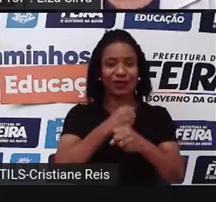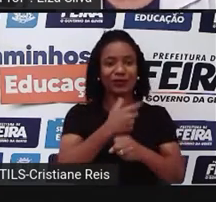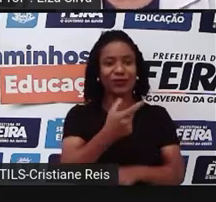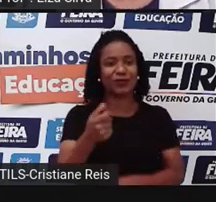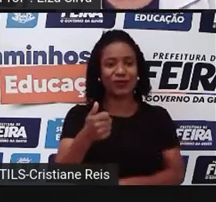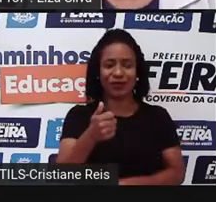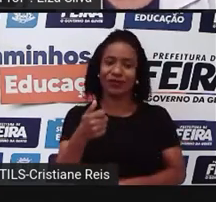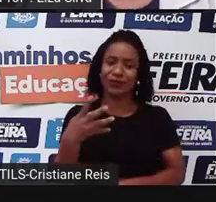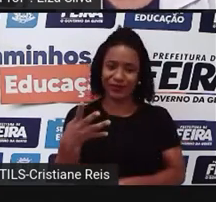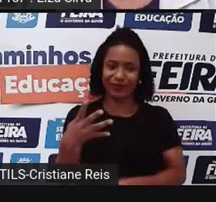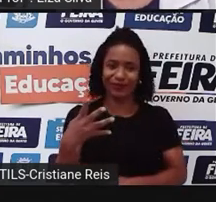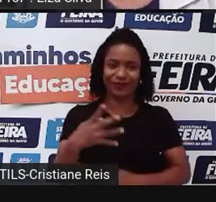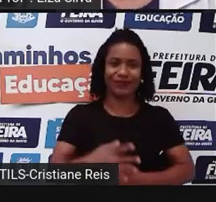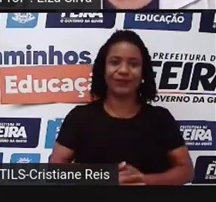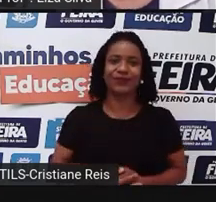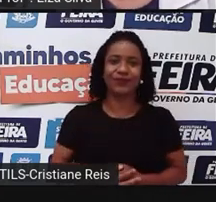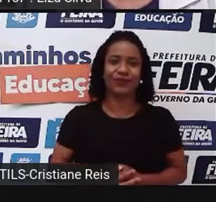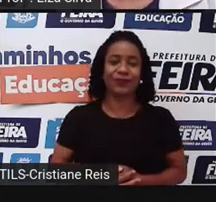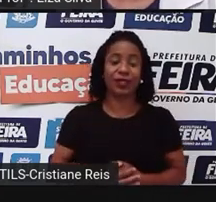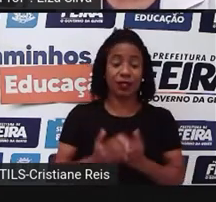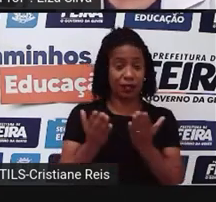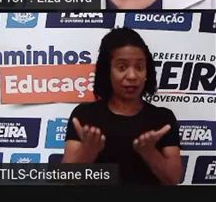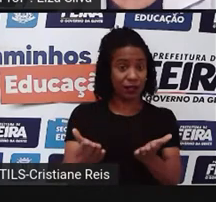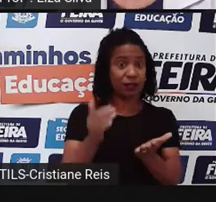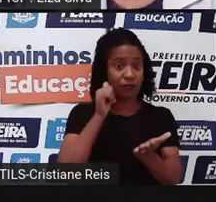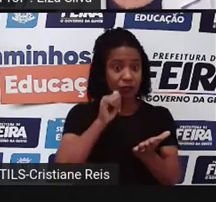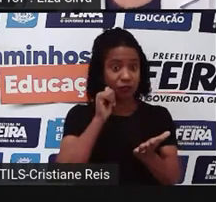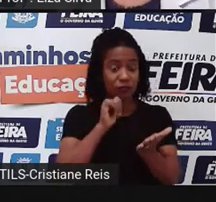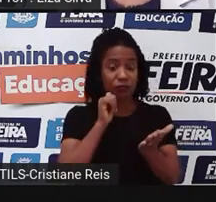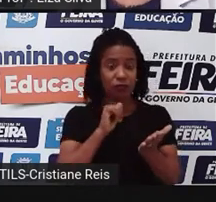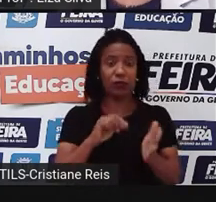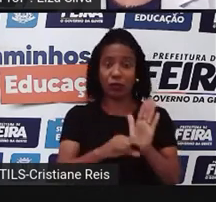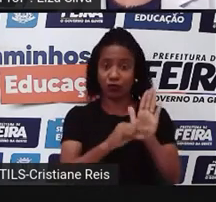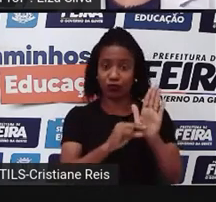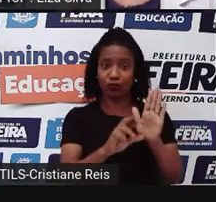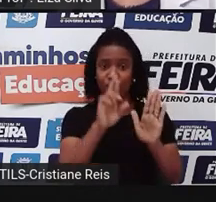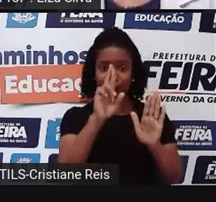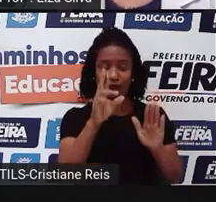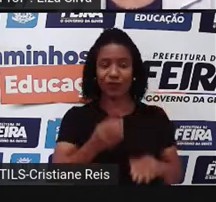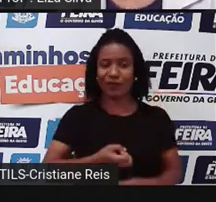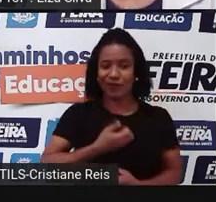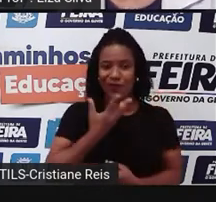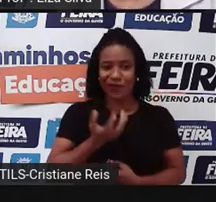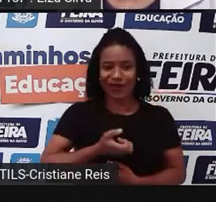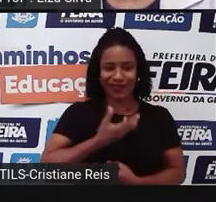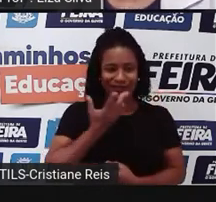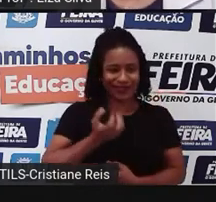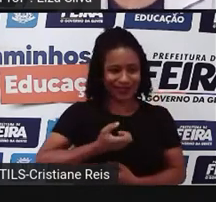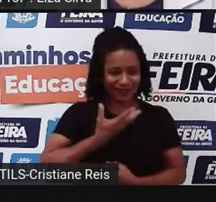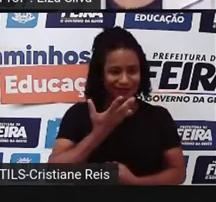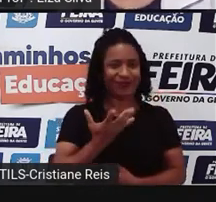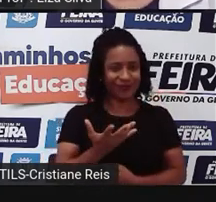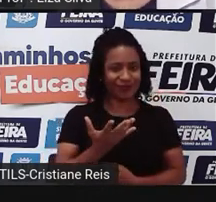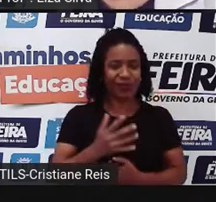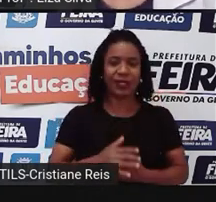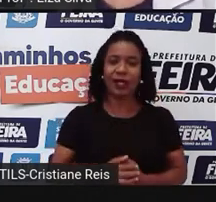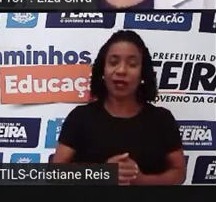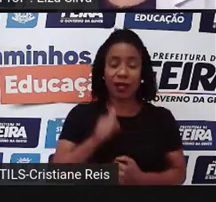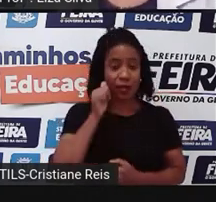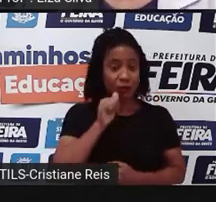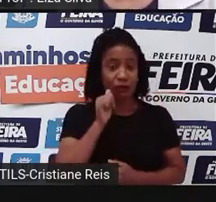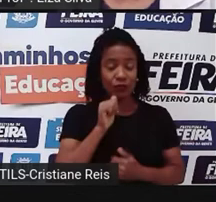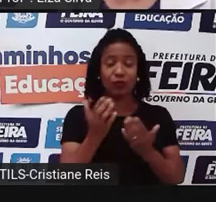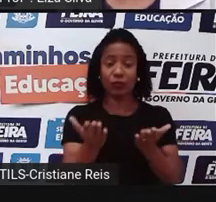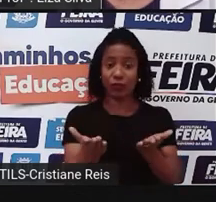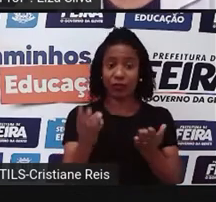a female poet. Ela é uma poeta feminina. Então, gente, a Maya Angelou, ela é